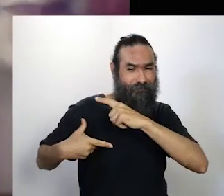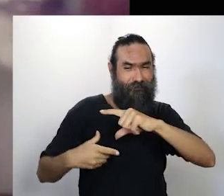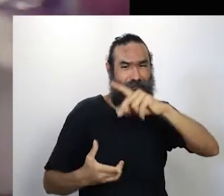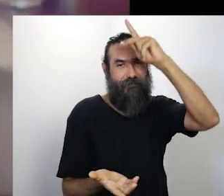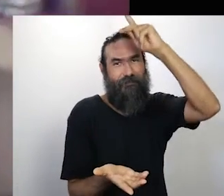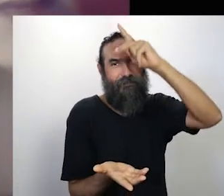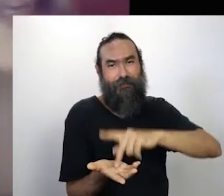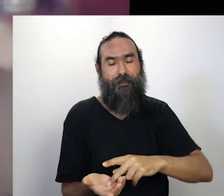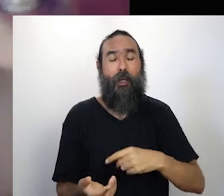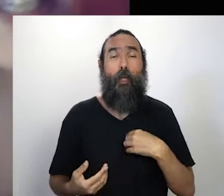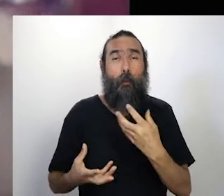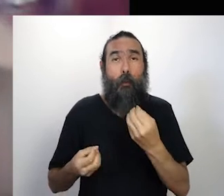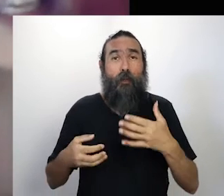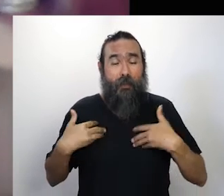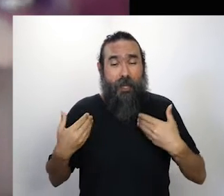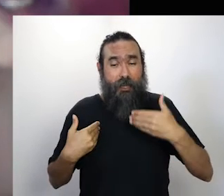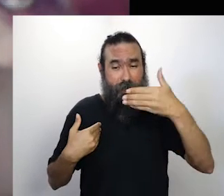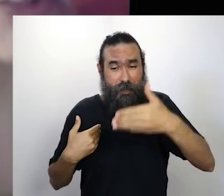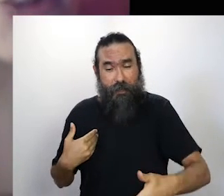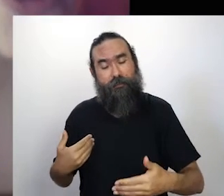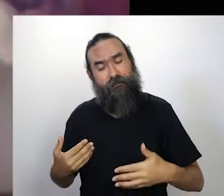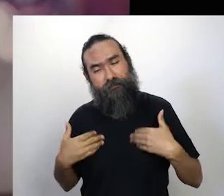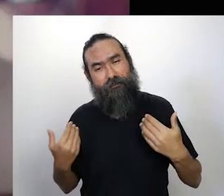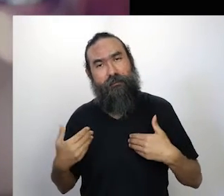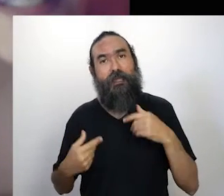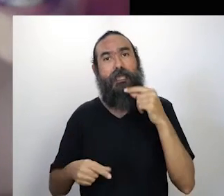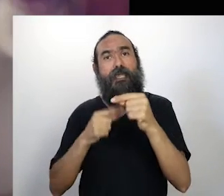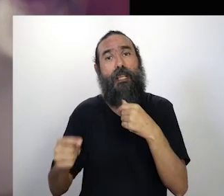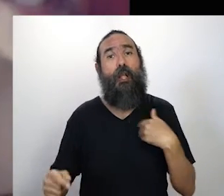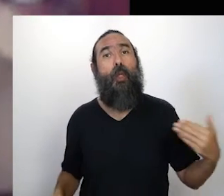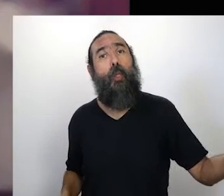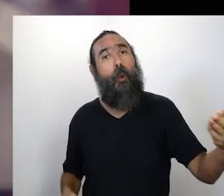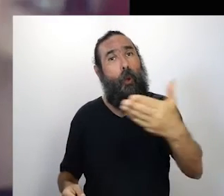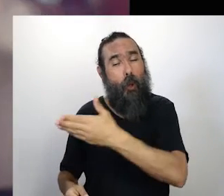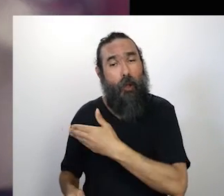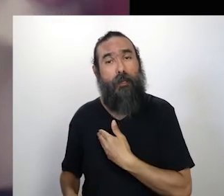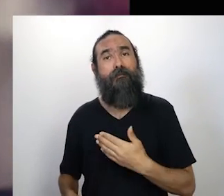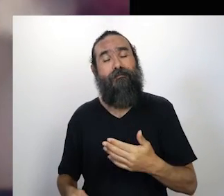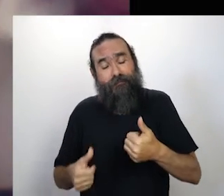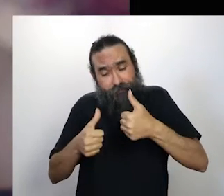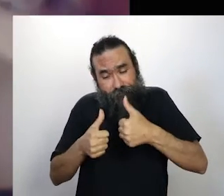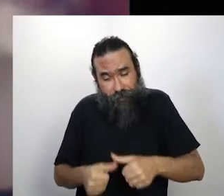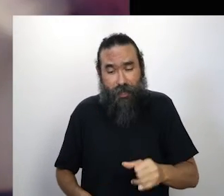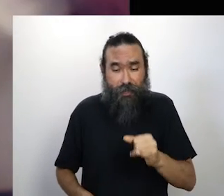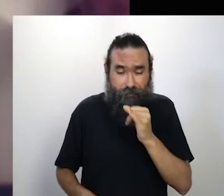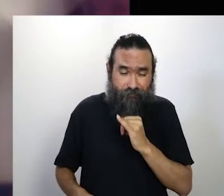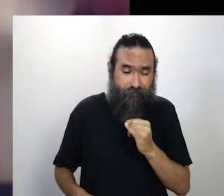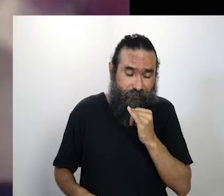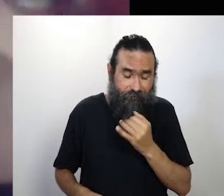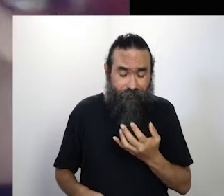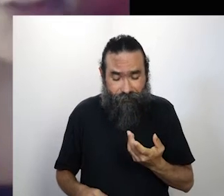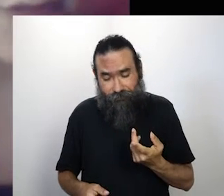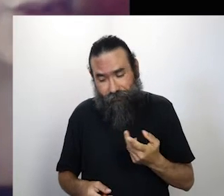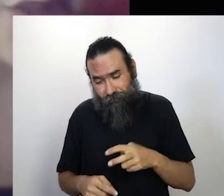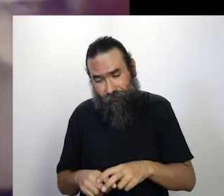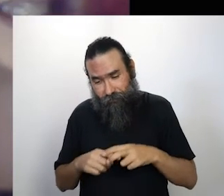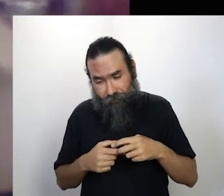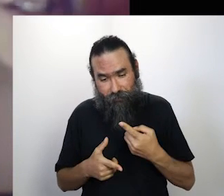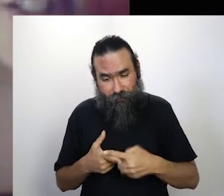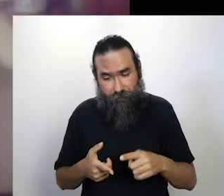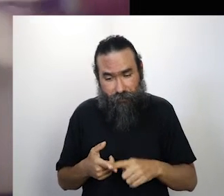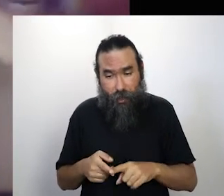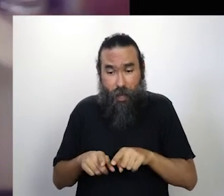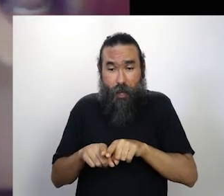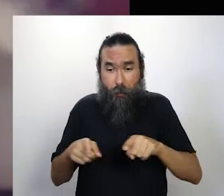Fico feliz também de ver que, acho que todos nós estamos tristes e, ao mesmo tempo, buscando